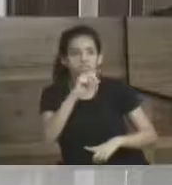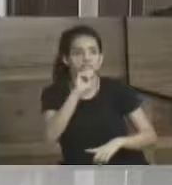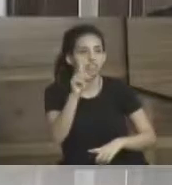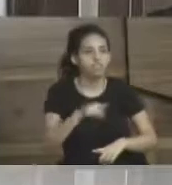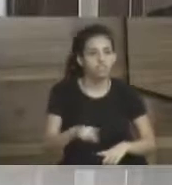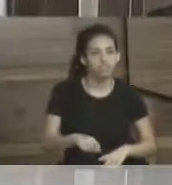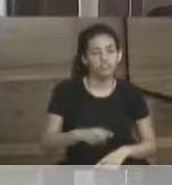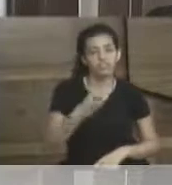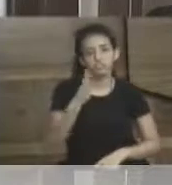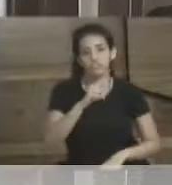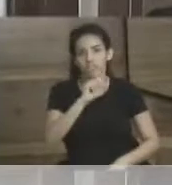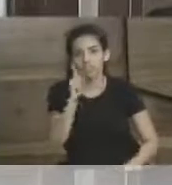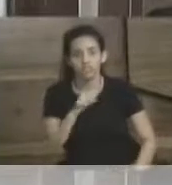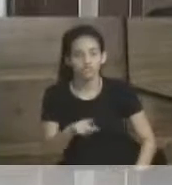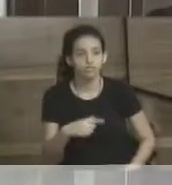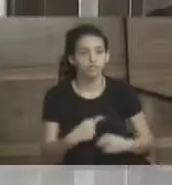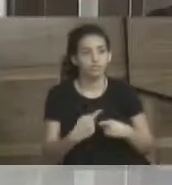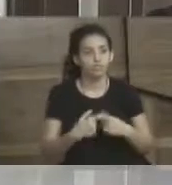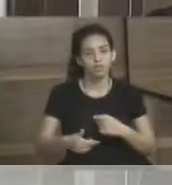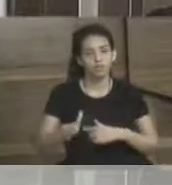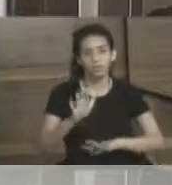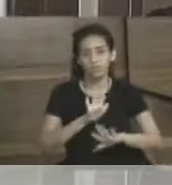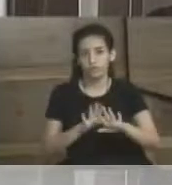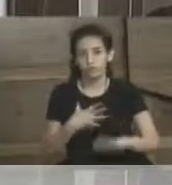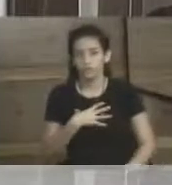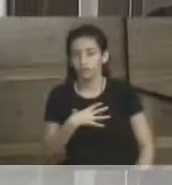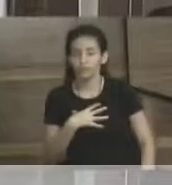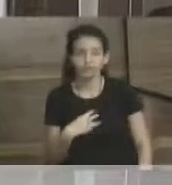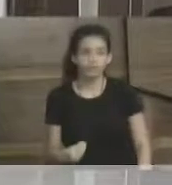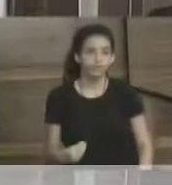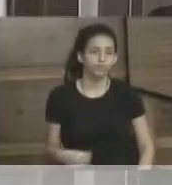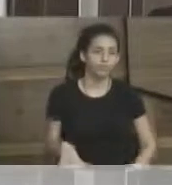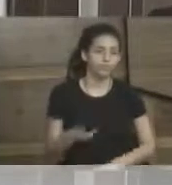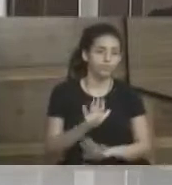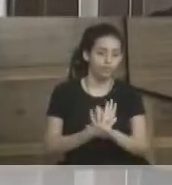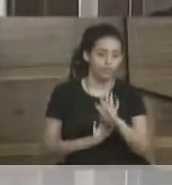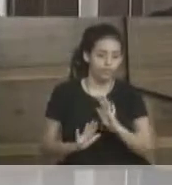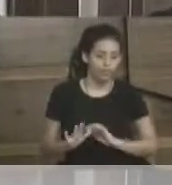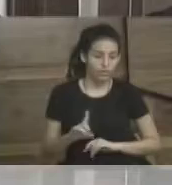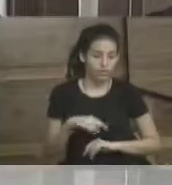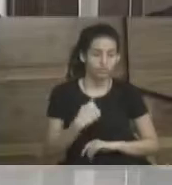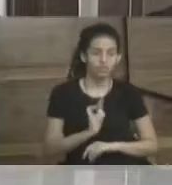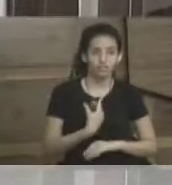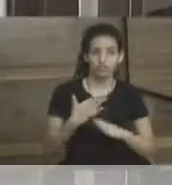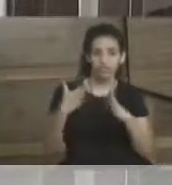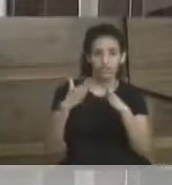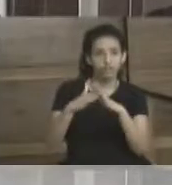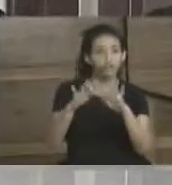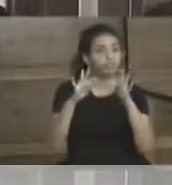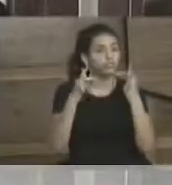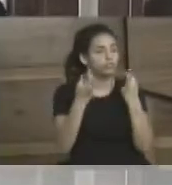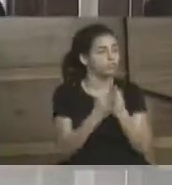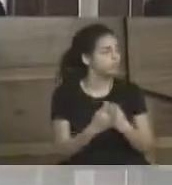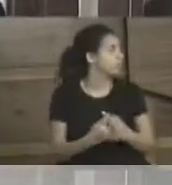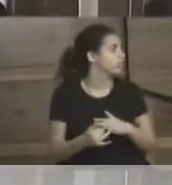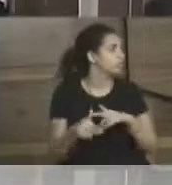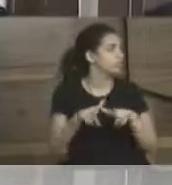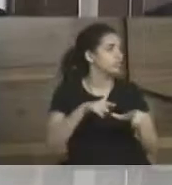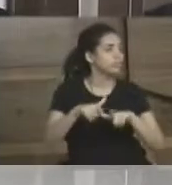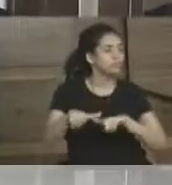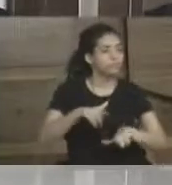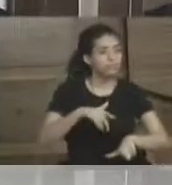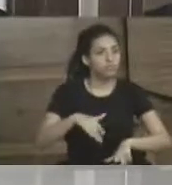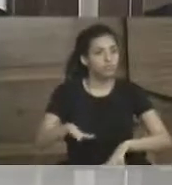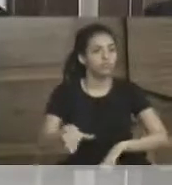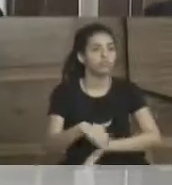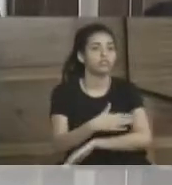porque ela cuida do filho da gente, ela cuida da nossa casa, da nossa família, ela trabalha na rua e